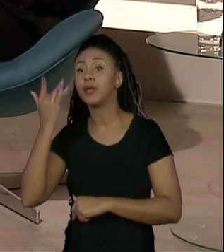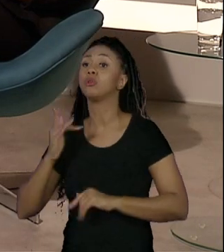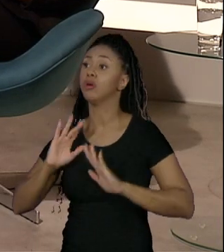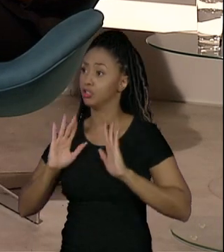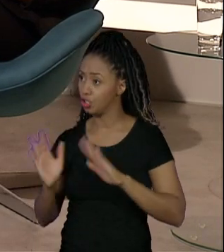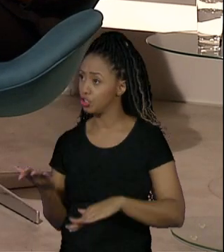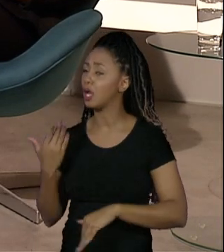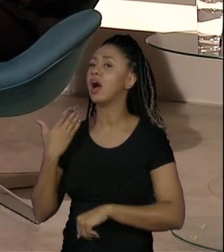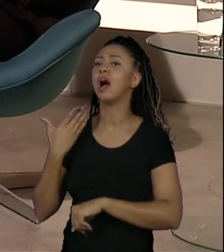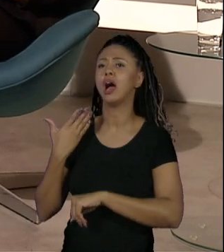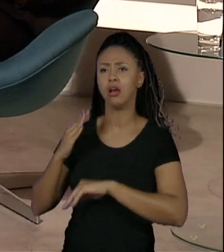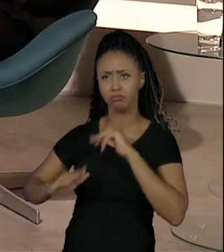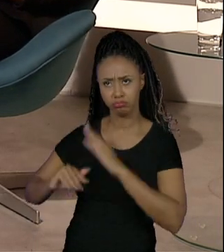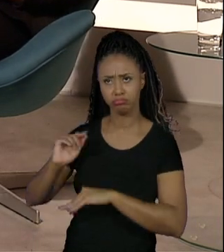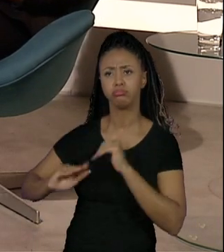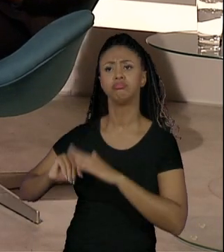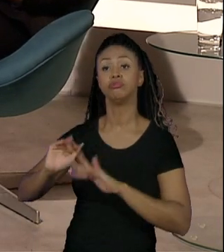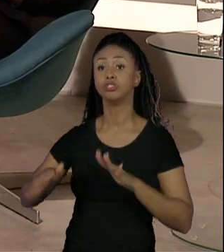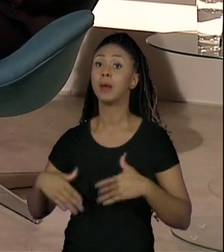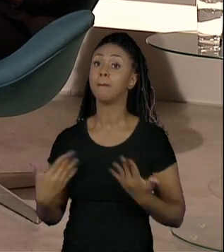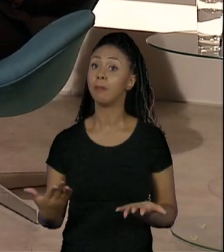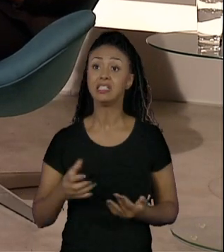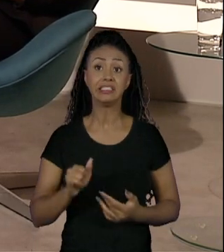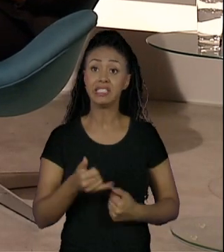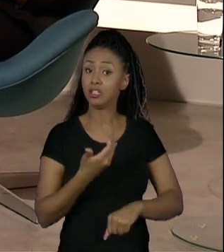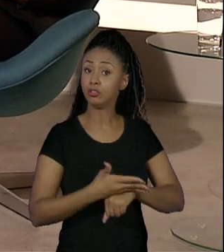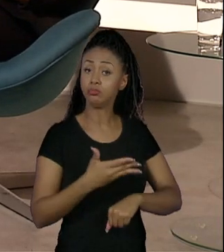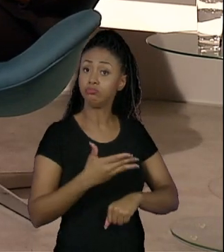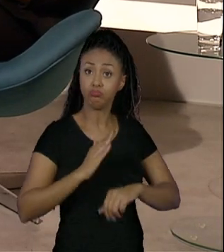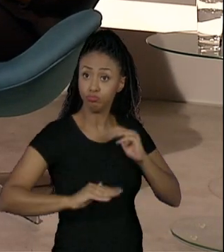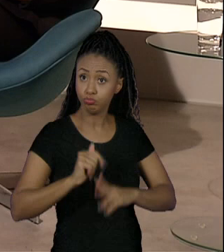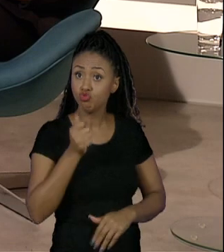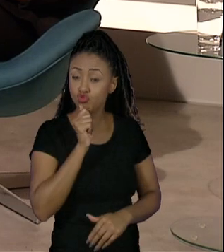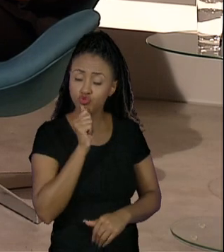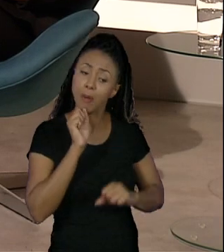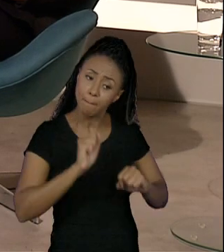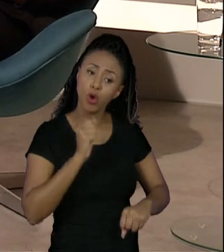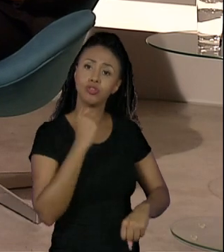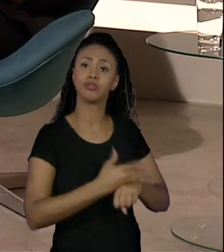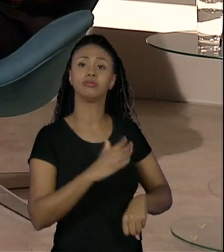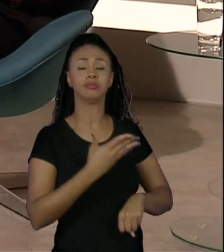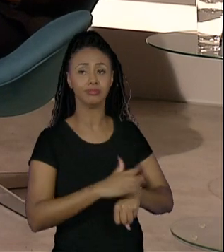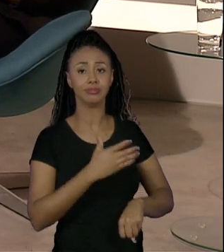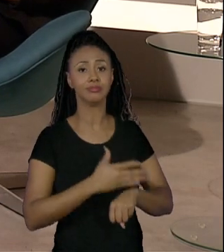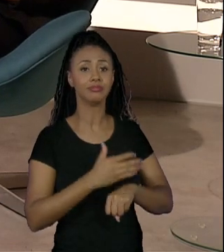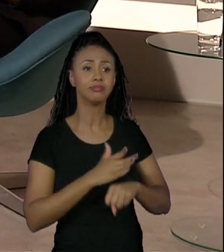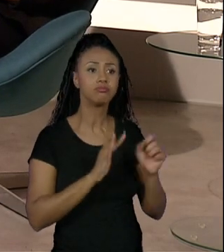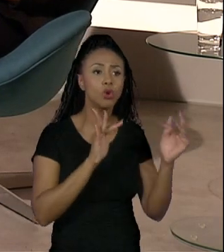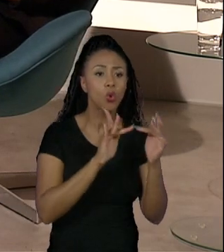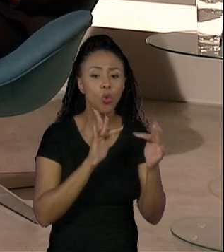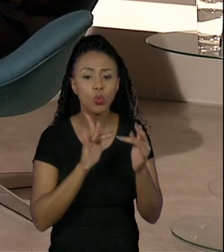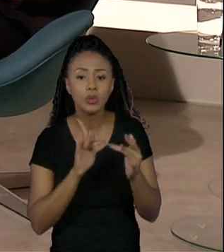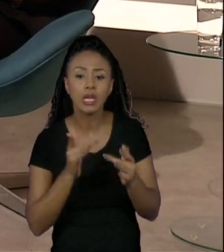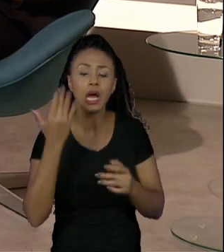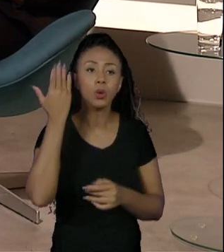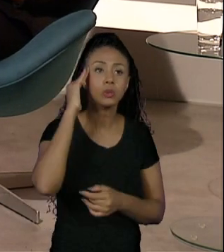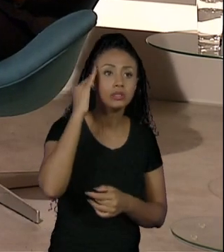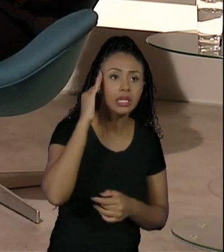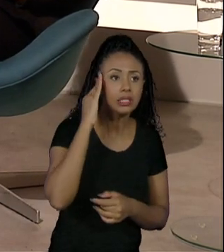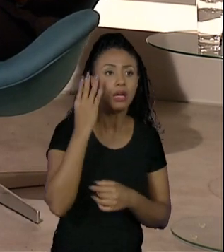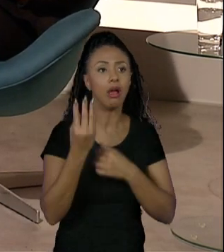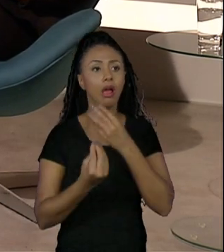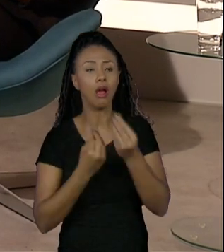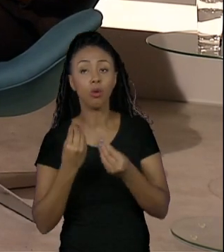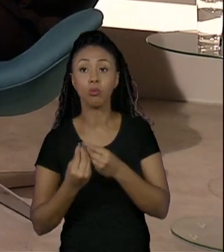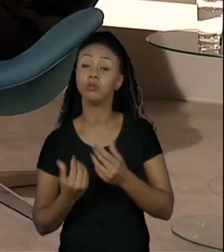também é verdadeira. Então, o estágio é muito importante para que a pessoa tenha ali contato com a área, com o desenvolvimento de toda essa parte teórica.